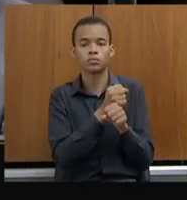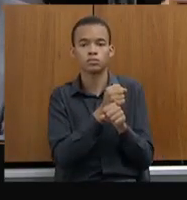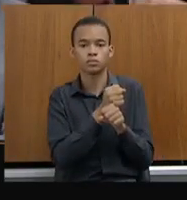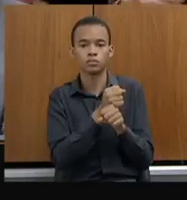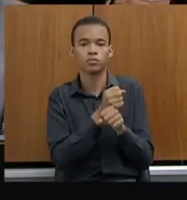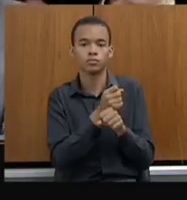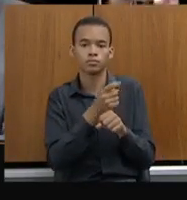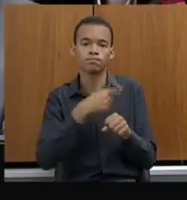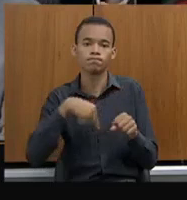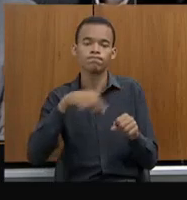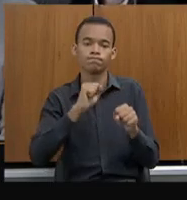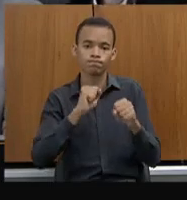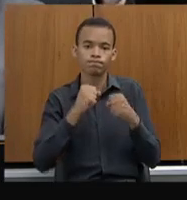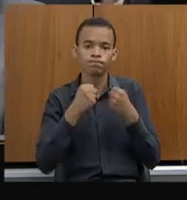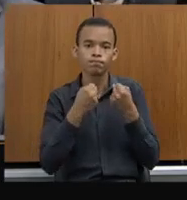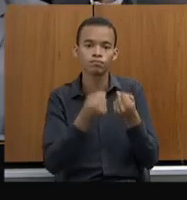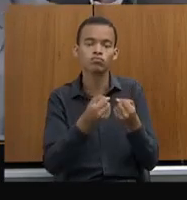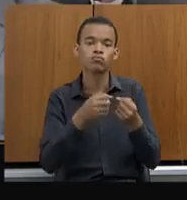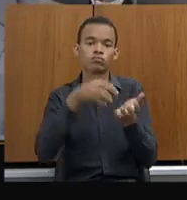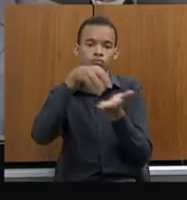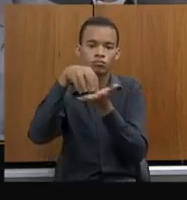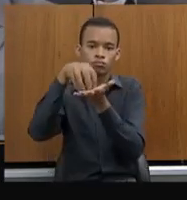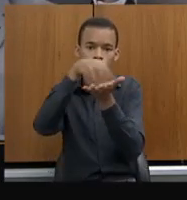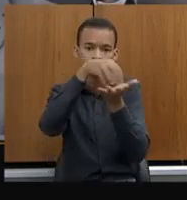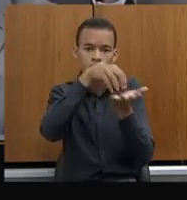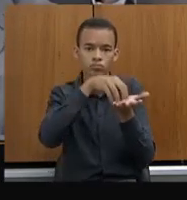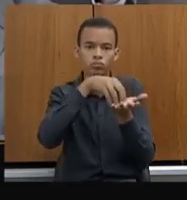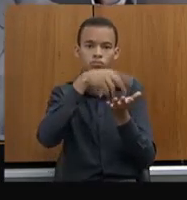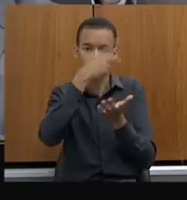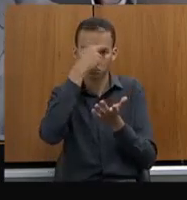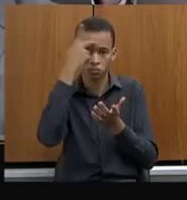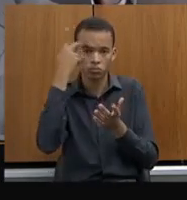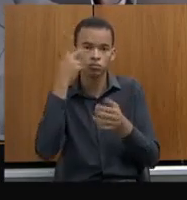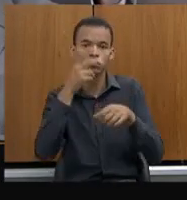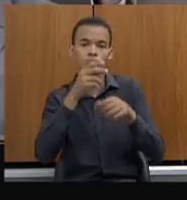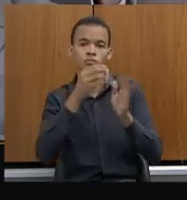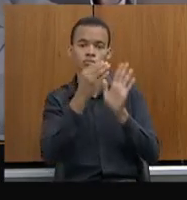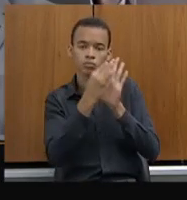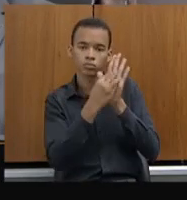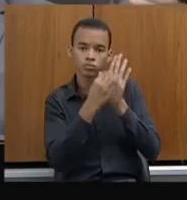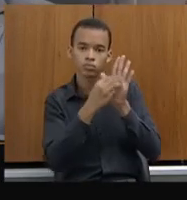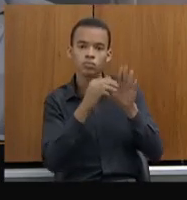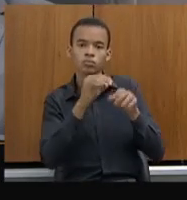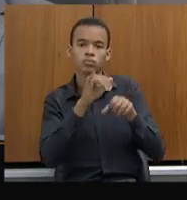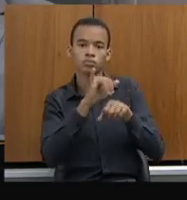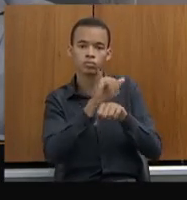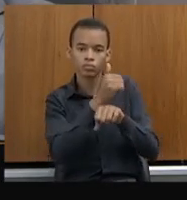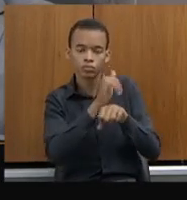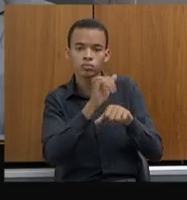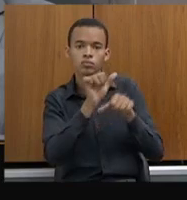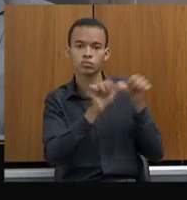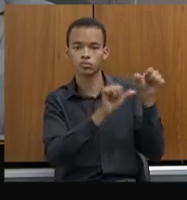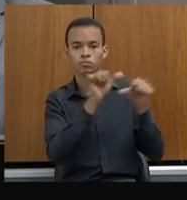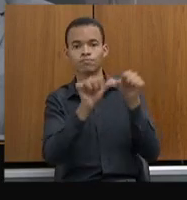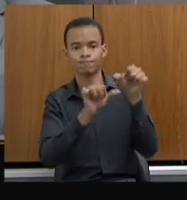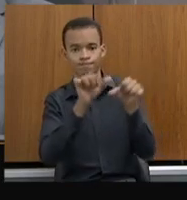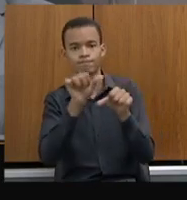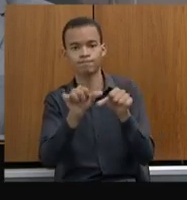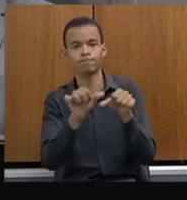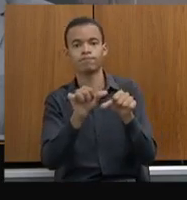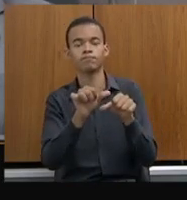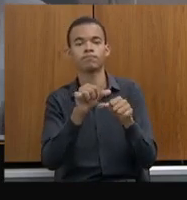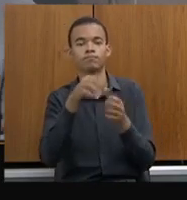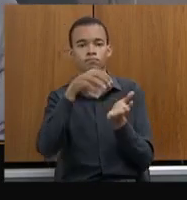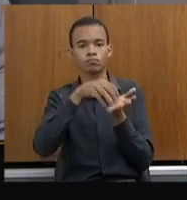nas mesmas unidades, por mudar a metodologia, aí, central 1, 2 e